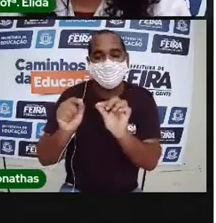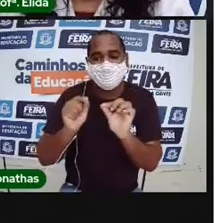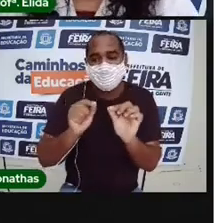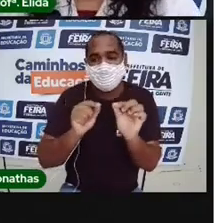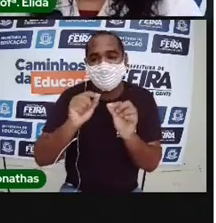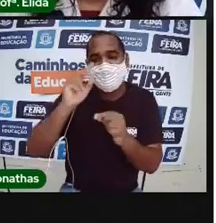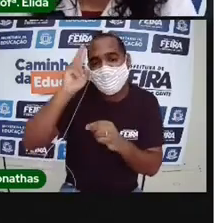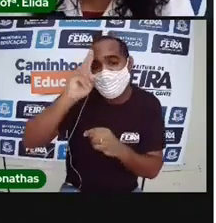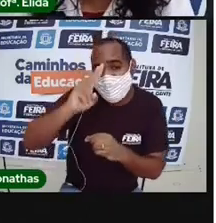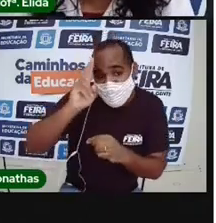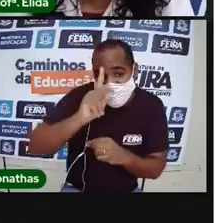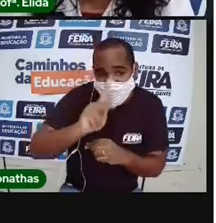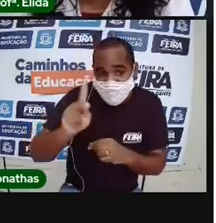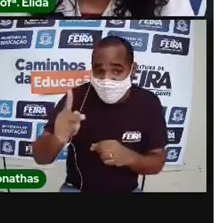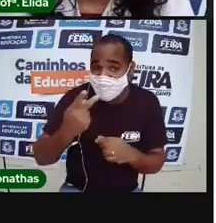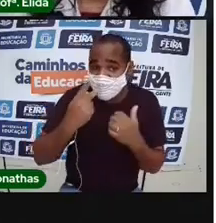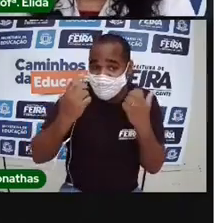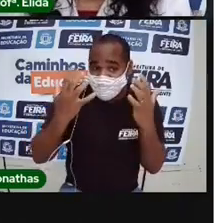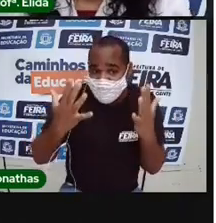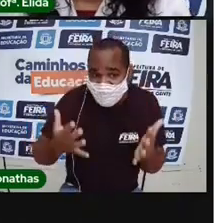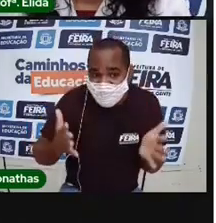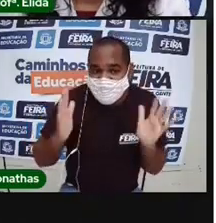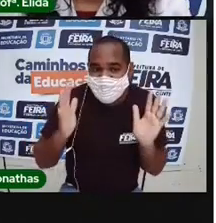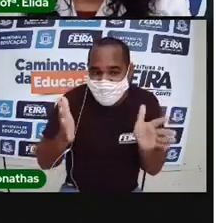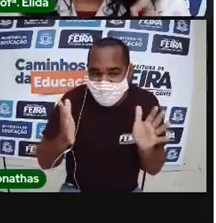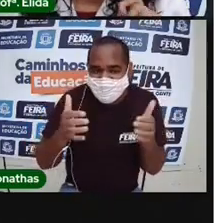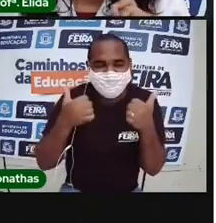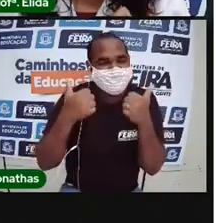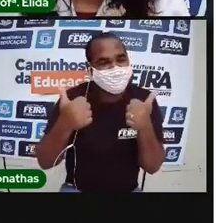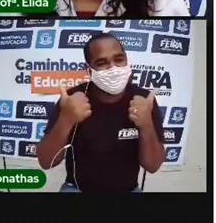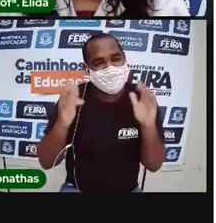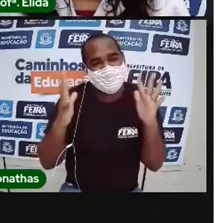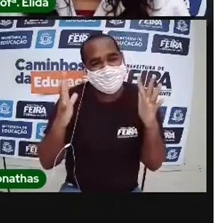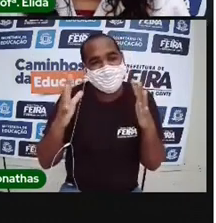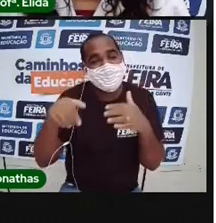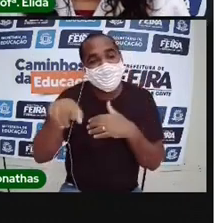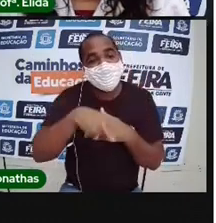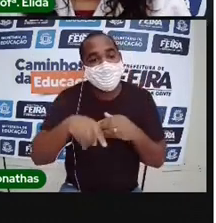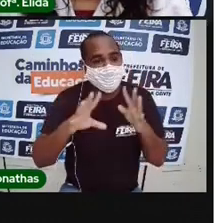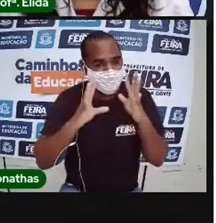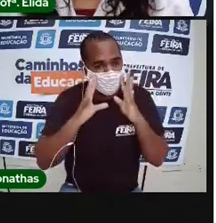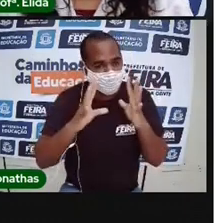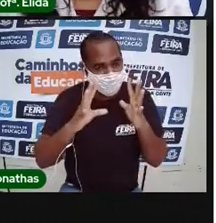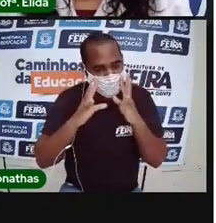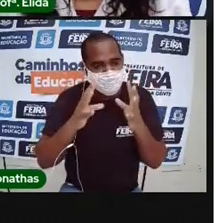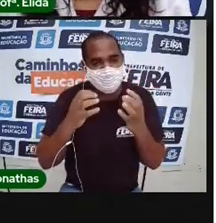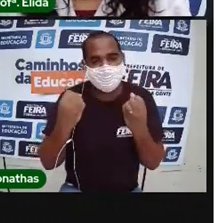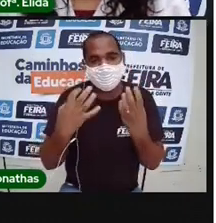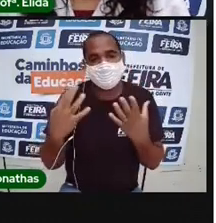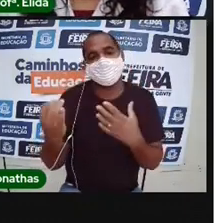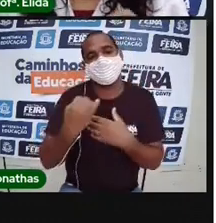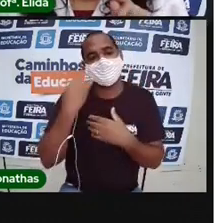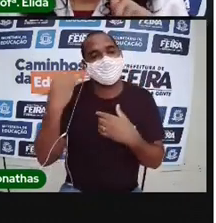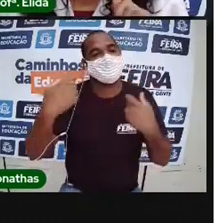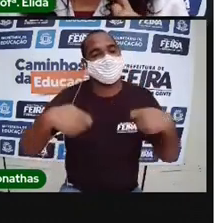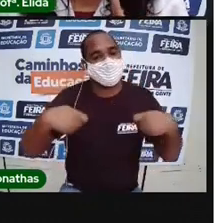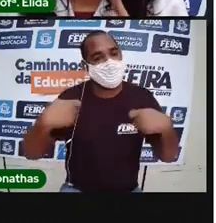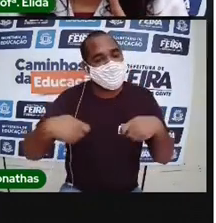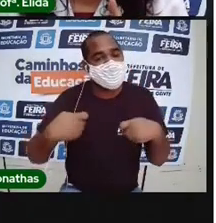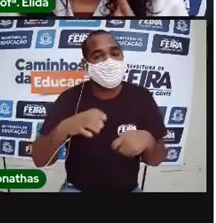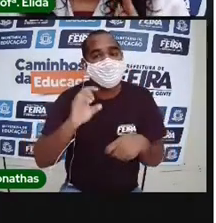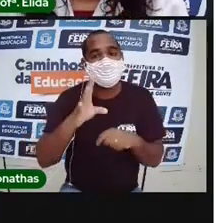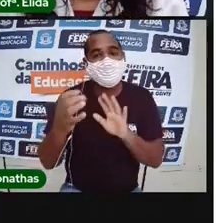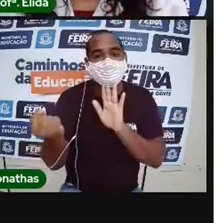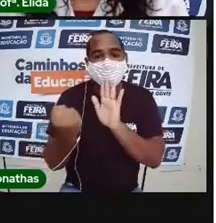Lembra que a Pró falou no início da aula? Muito bem. Então agora preste bastante atenção, porque você vai marcar apenas